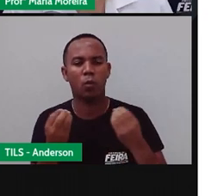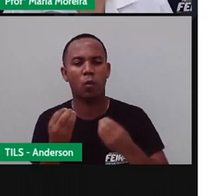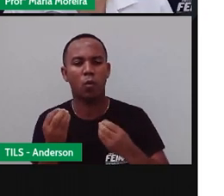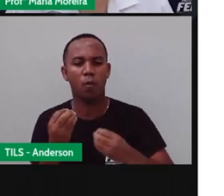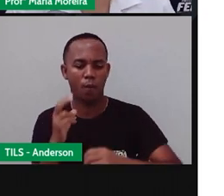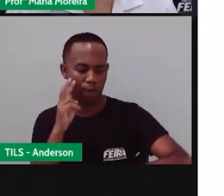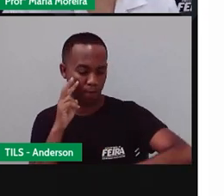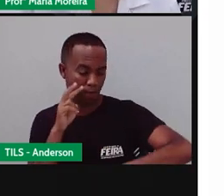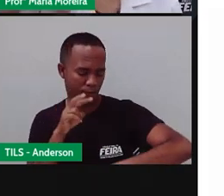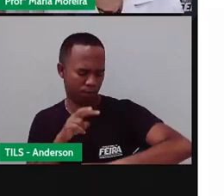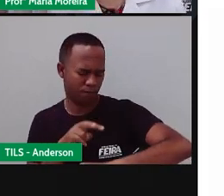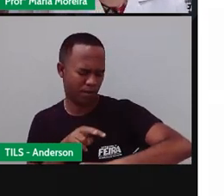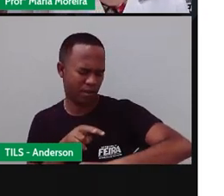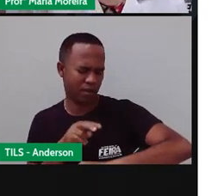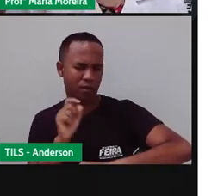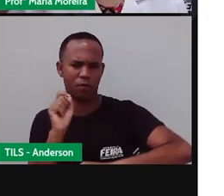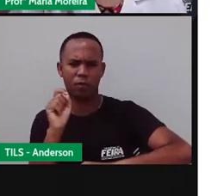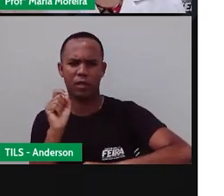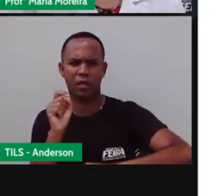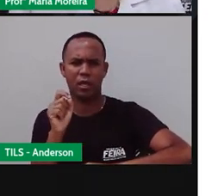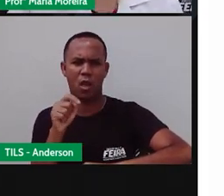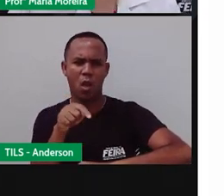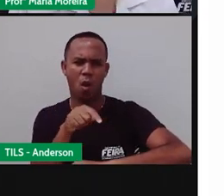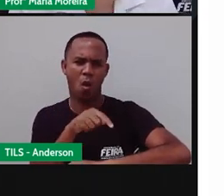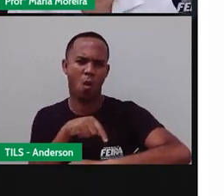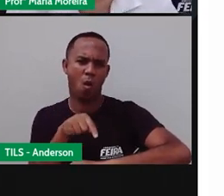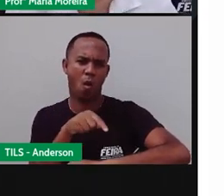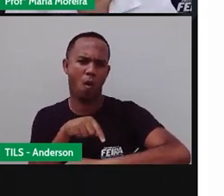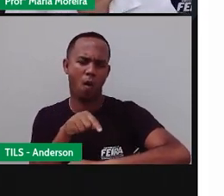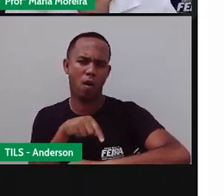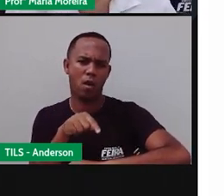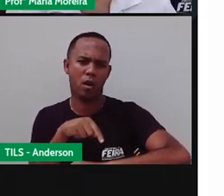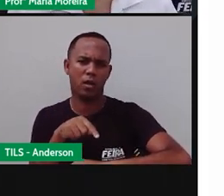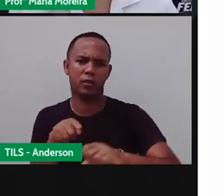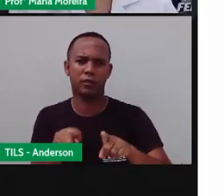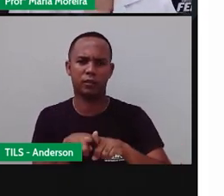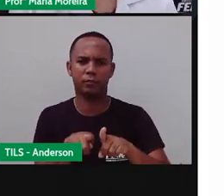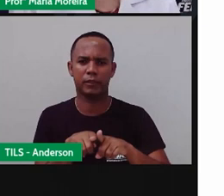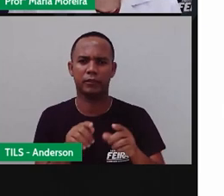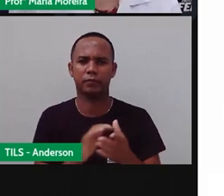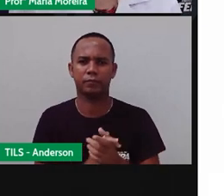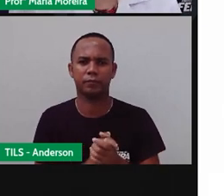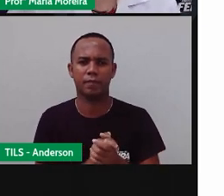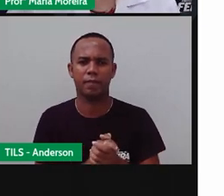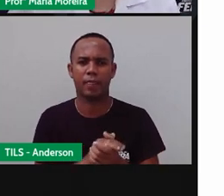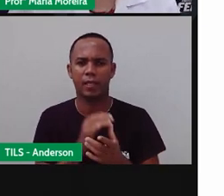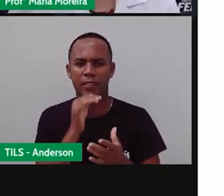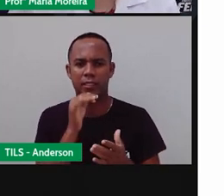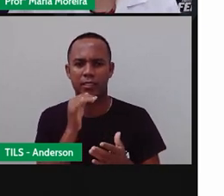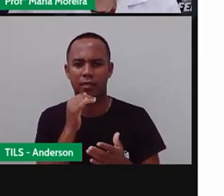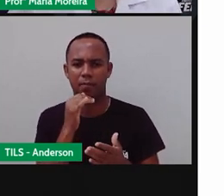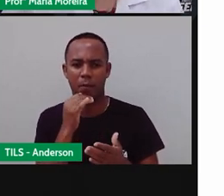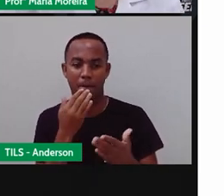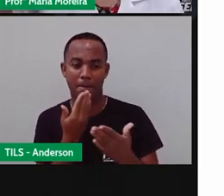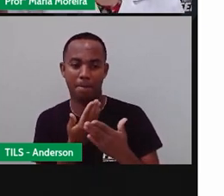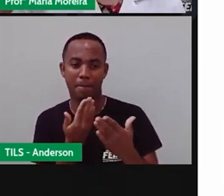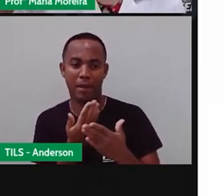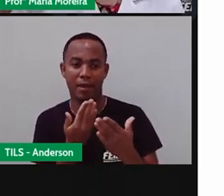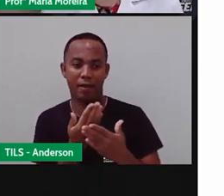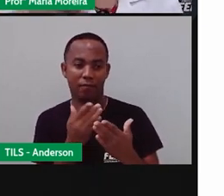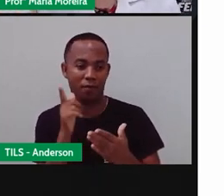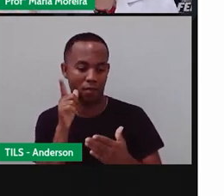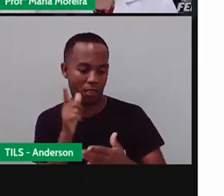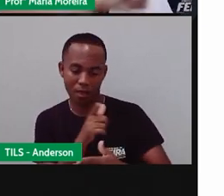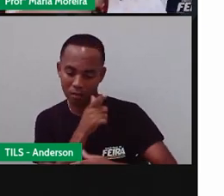Ficarmos olhando com frequência o quê? As horas. Principalmente, Anderson, vamos estar chegando lá perto do horário do intervalo. E aí, você